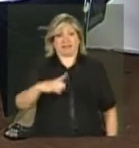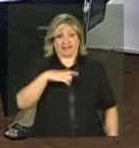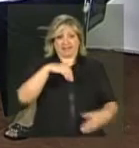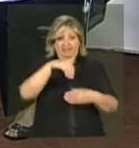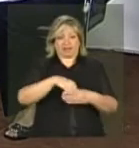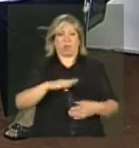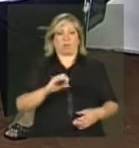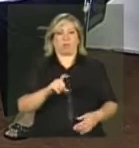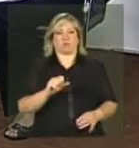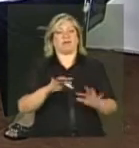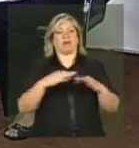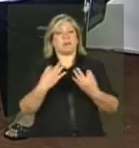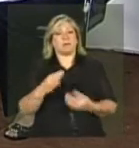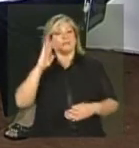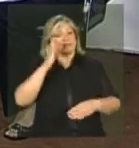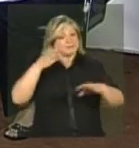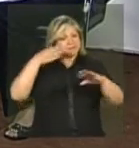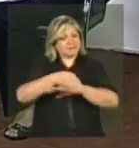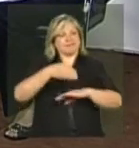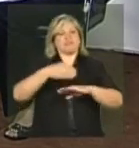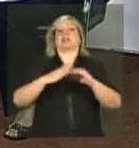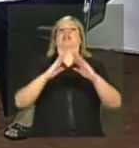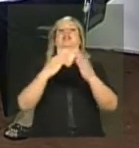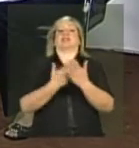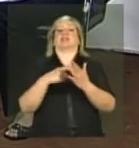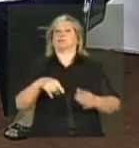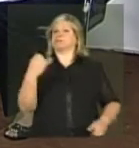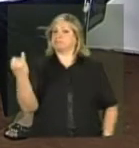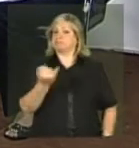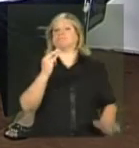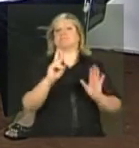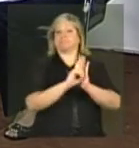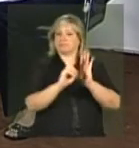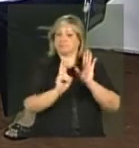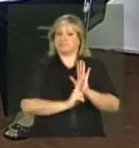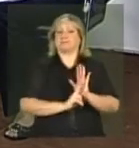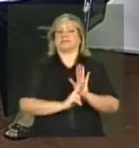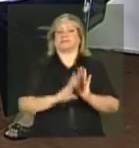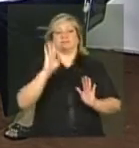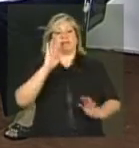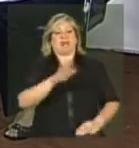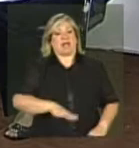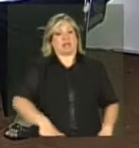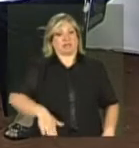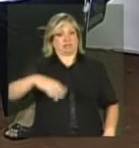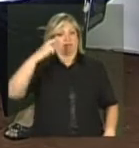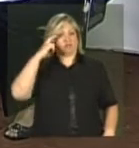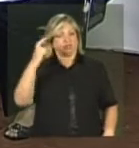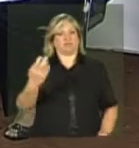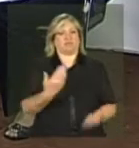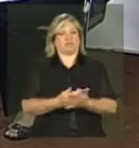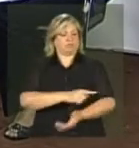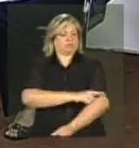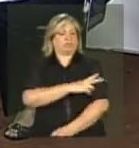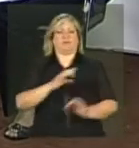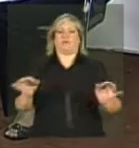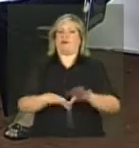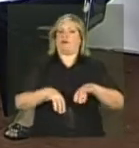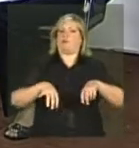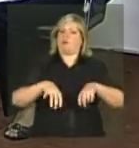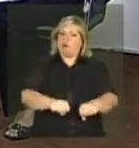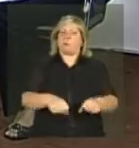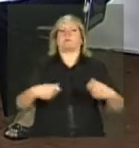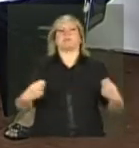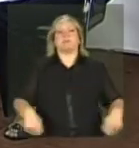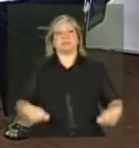estarem na escola, que é isso que interessa principalmente nas condicionalidades da educação, as crianças estarem na escola, terminar o fundamental, entrar no ensino médio,